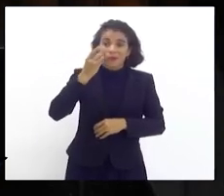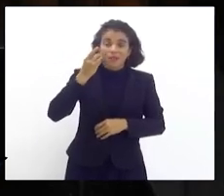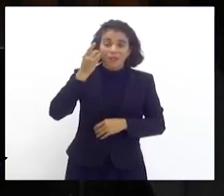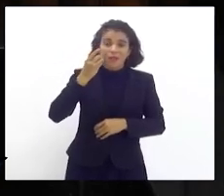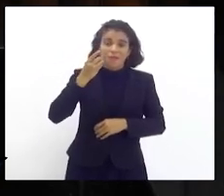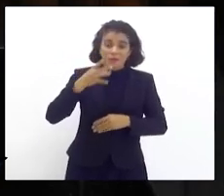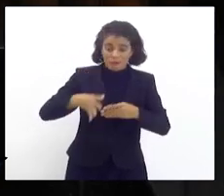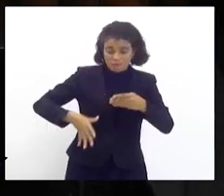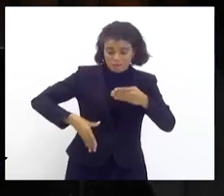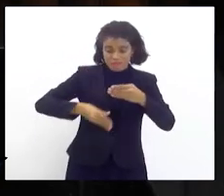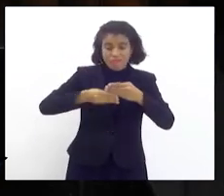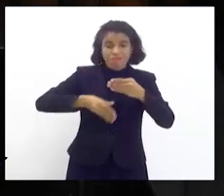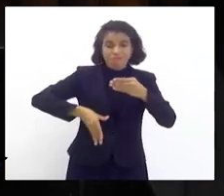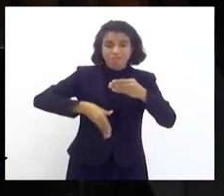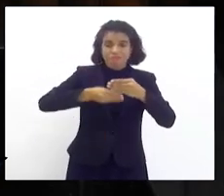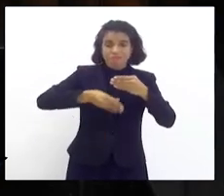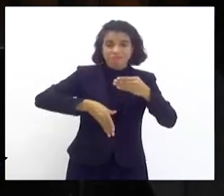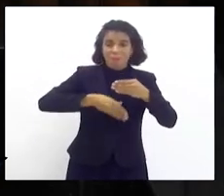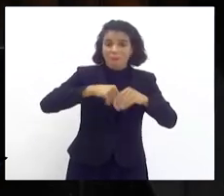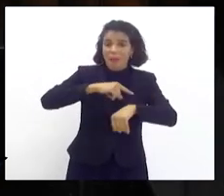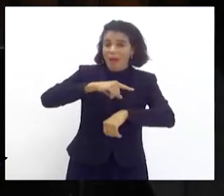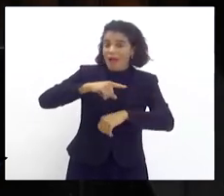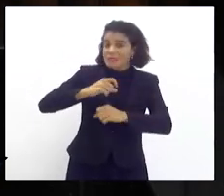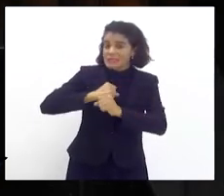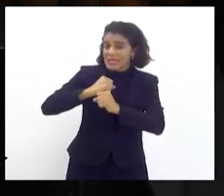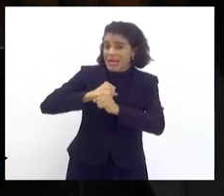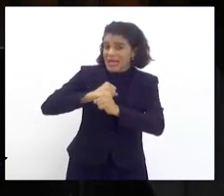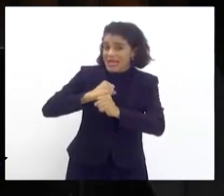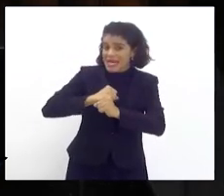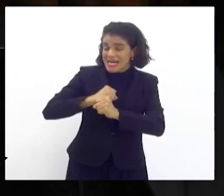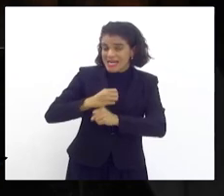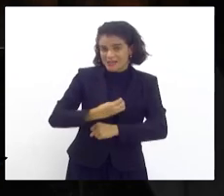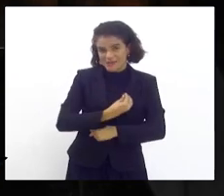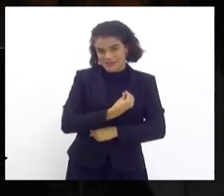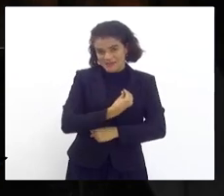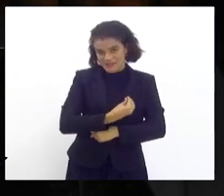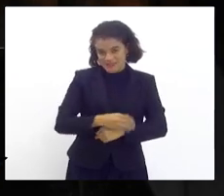soma o maior número de anos vividos,